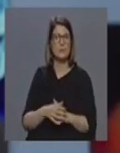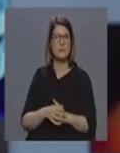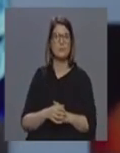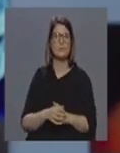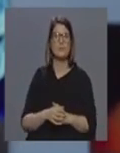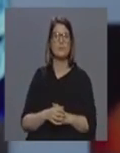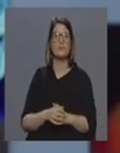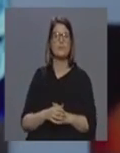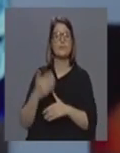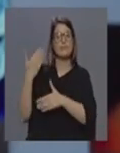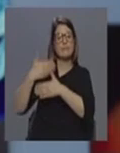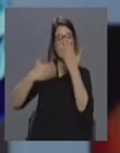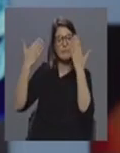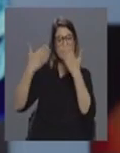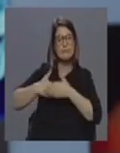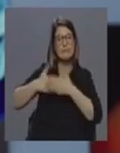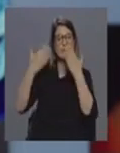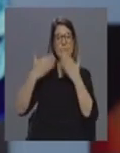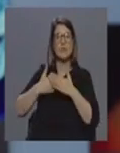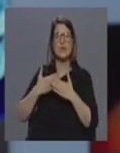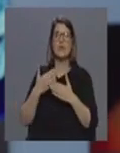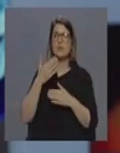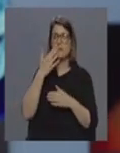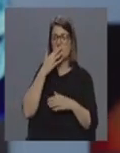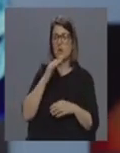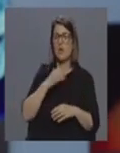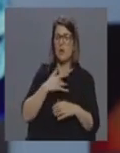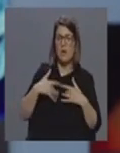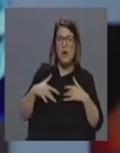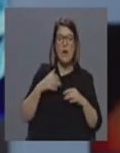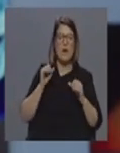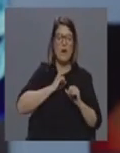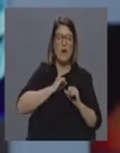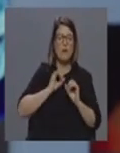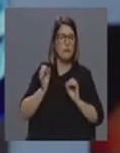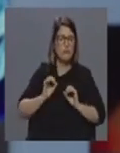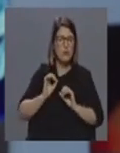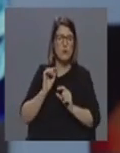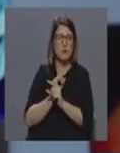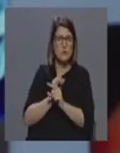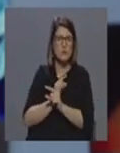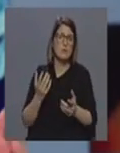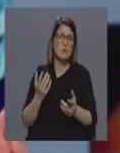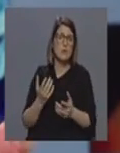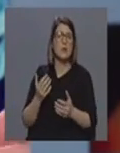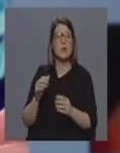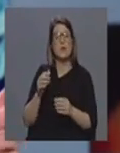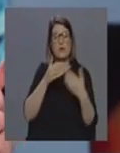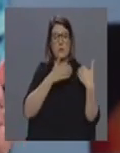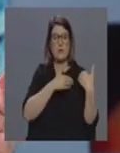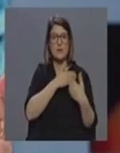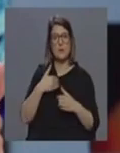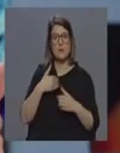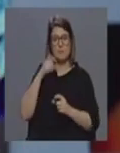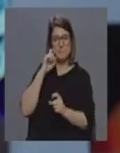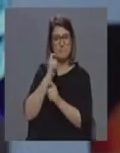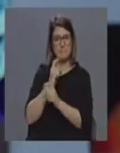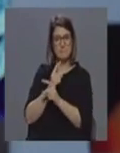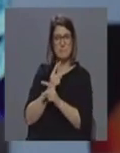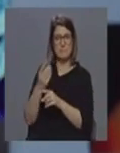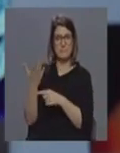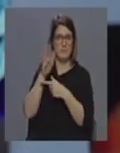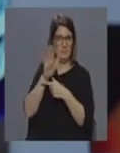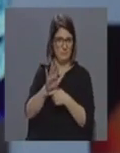últimos dias aqueles que não reúnam os critérios clínicos depois entretanto serão acompanhados pelas autoridades de saúde mas era esse o exemplo que eu ia dar aqui